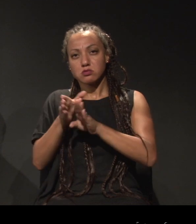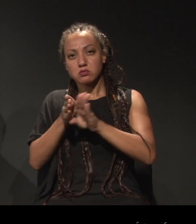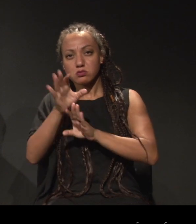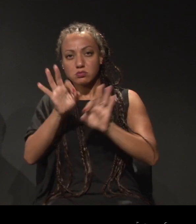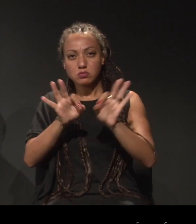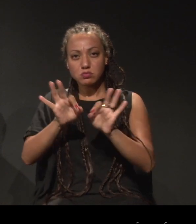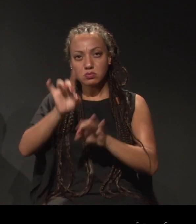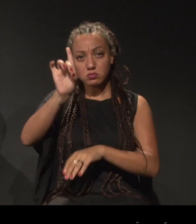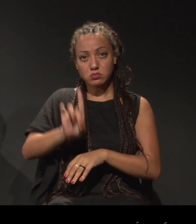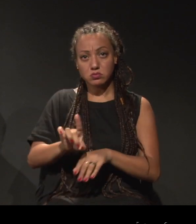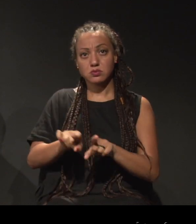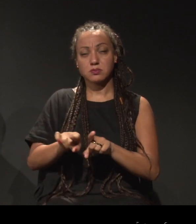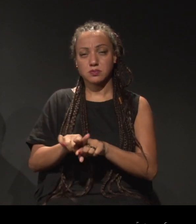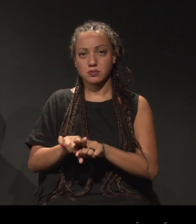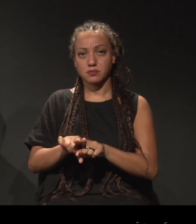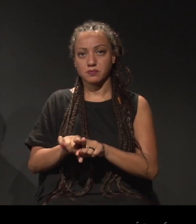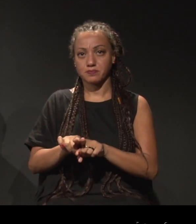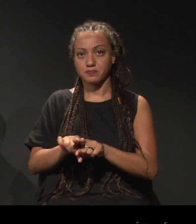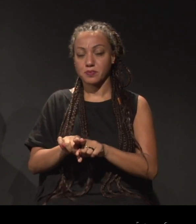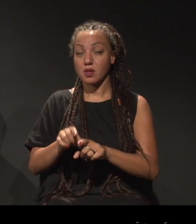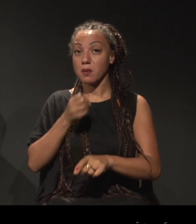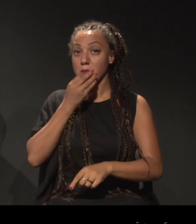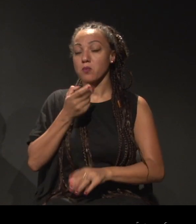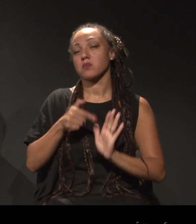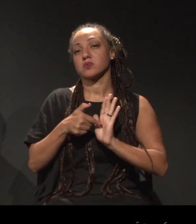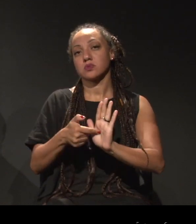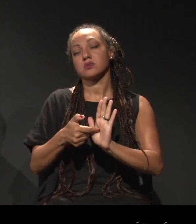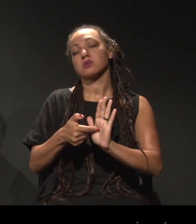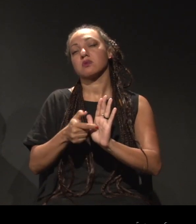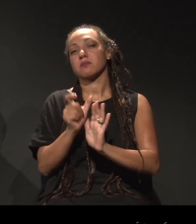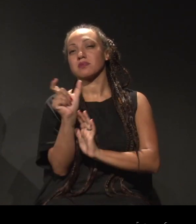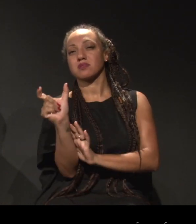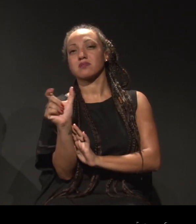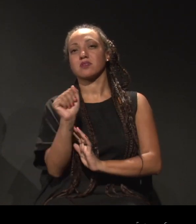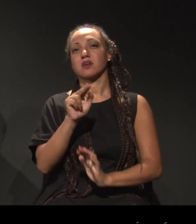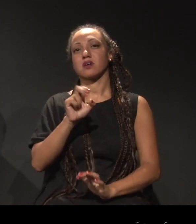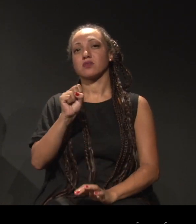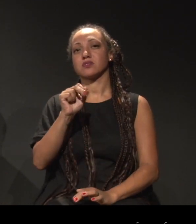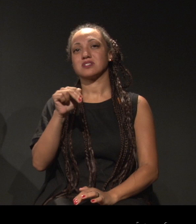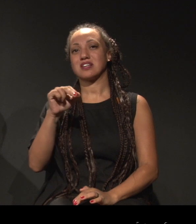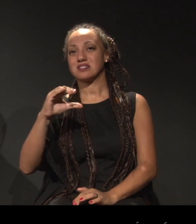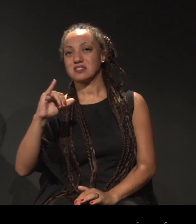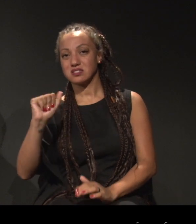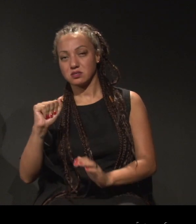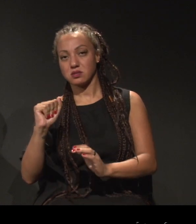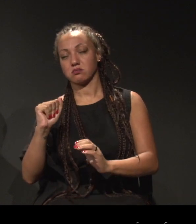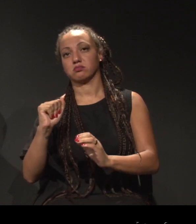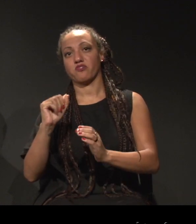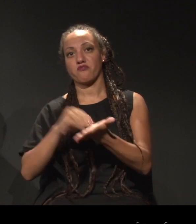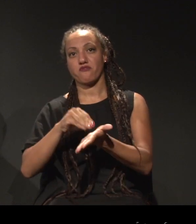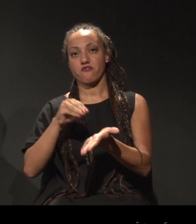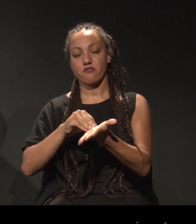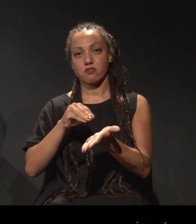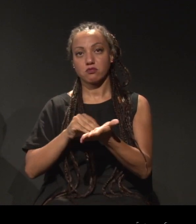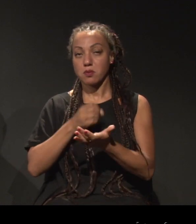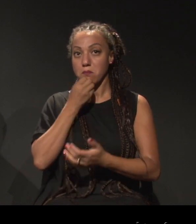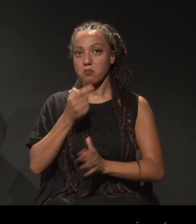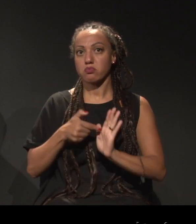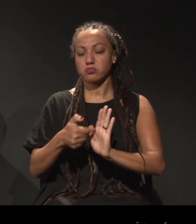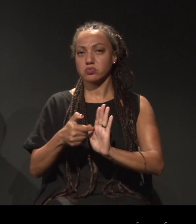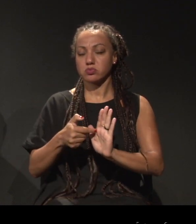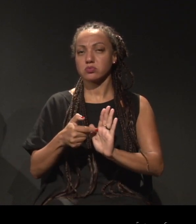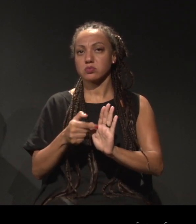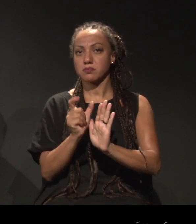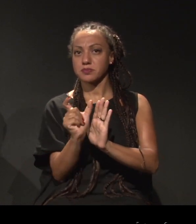É bom pontuar a palavra ausência como um título, Diálogos Ausentes. Mas é